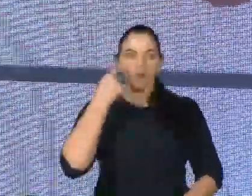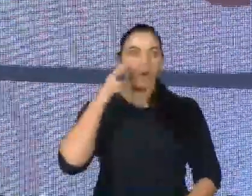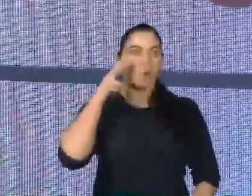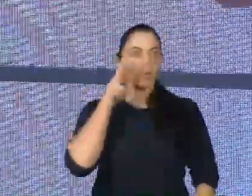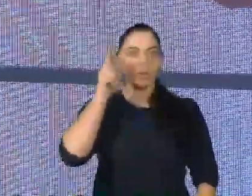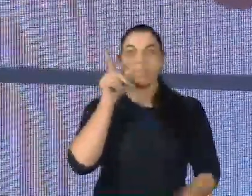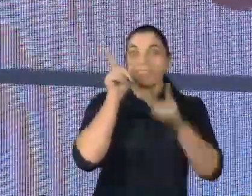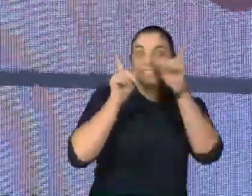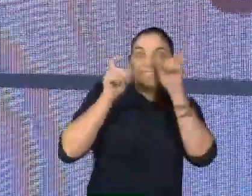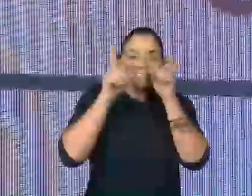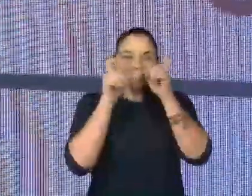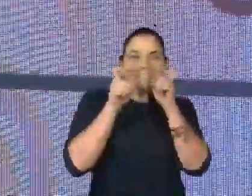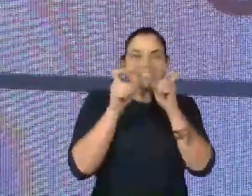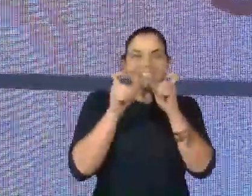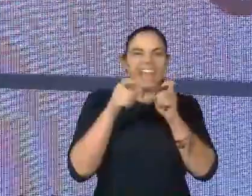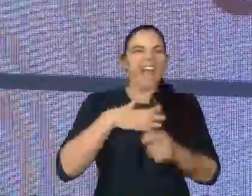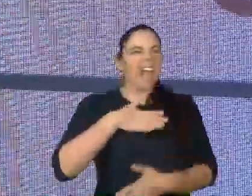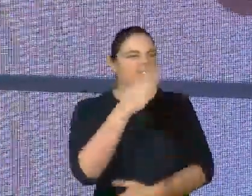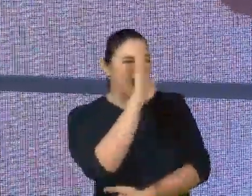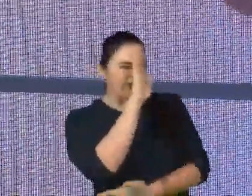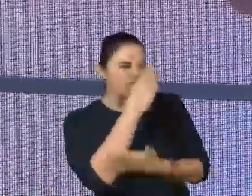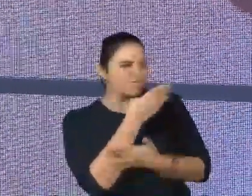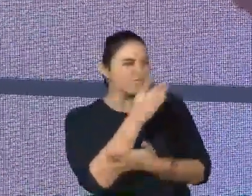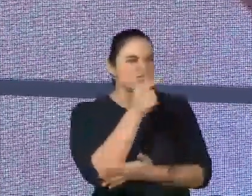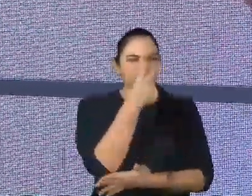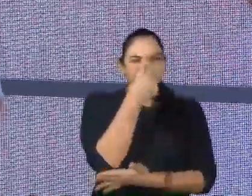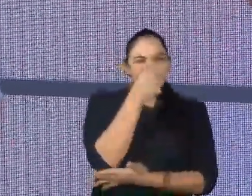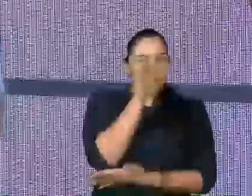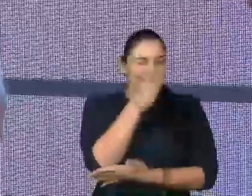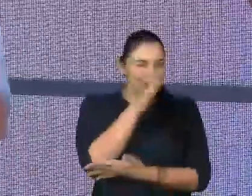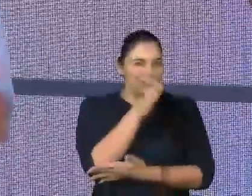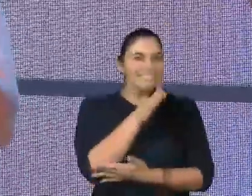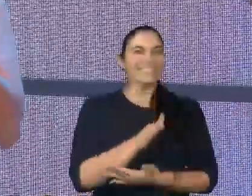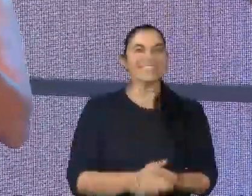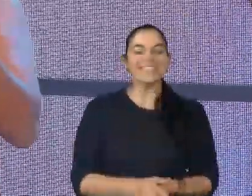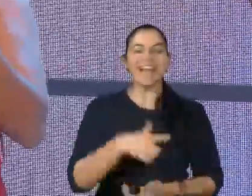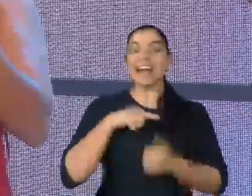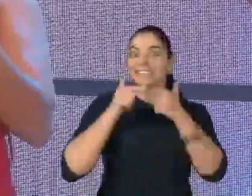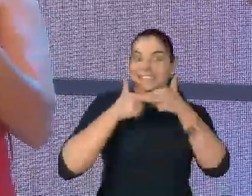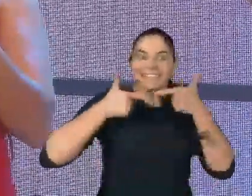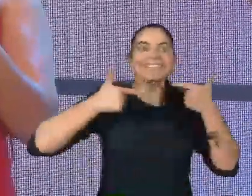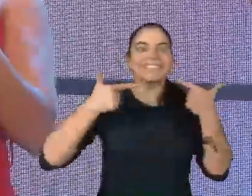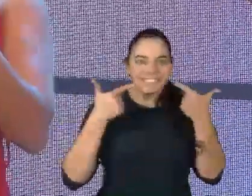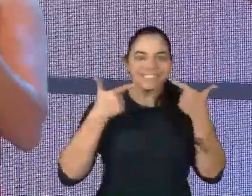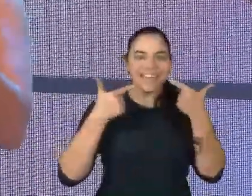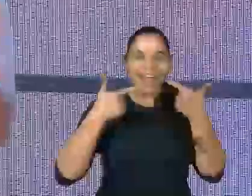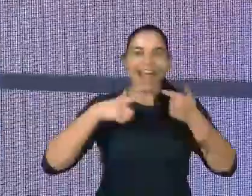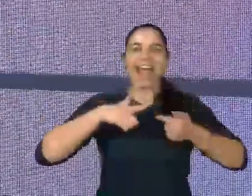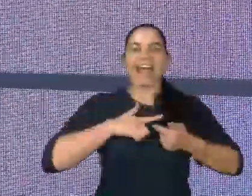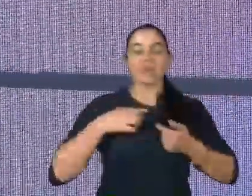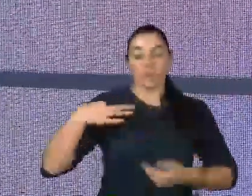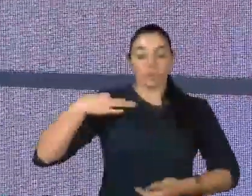olhos são expressivos, acho que eu tenho nariz mediano. Eu tenho um sorriso largo, estou